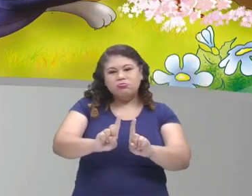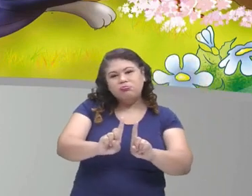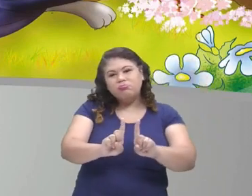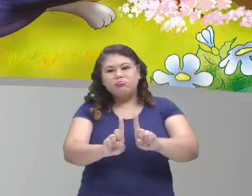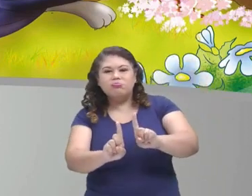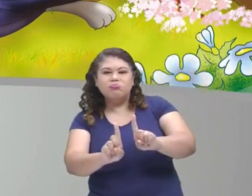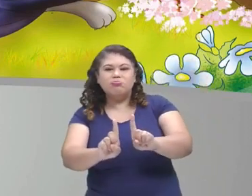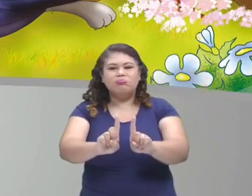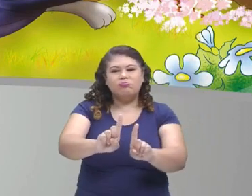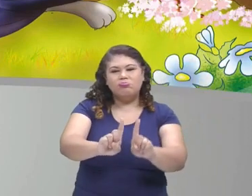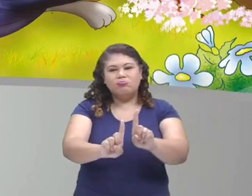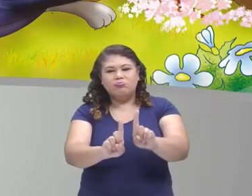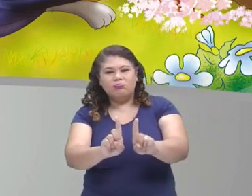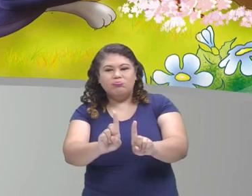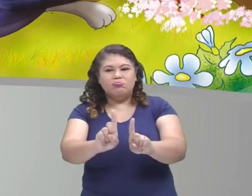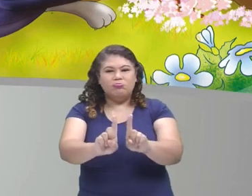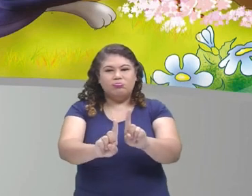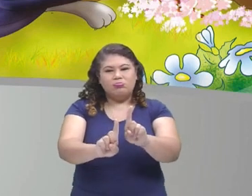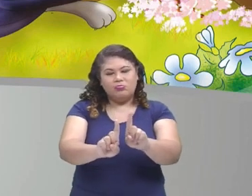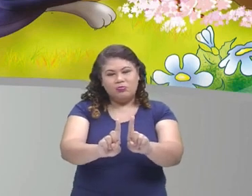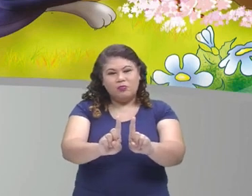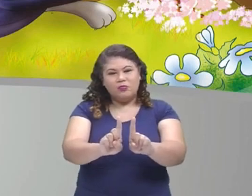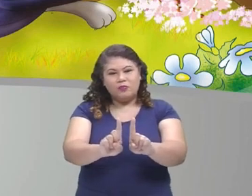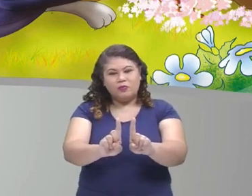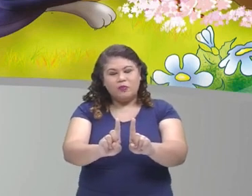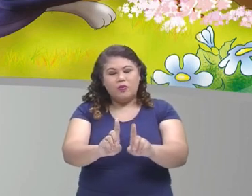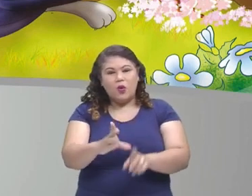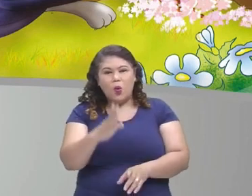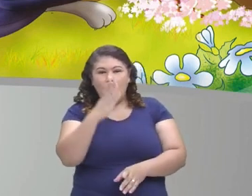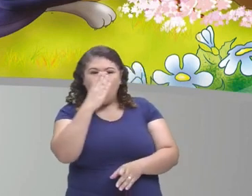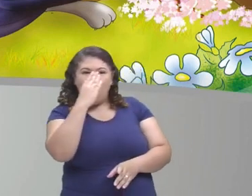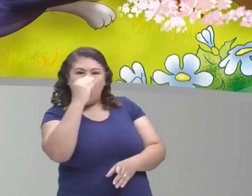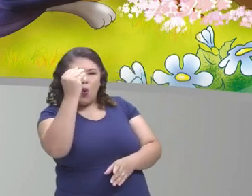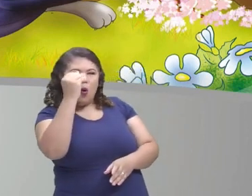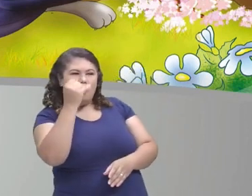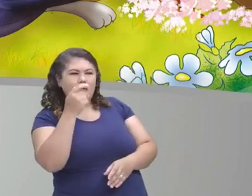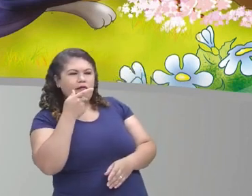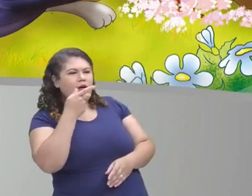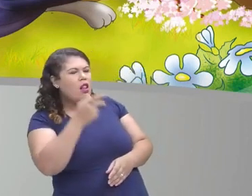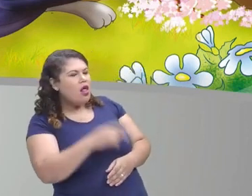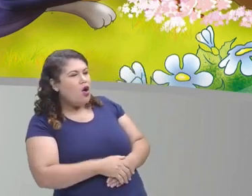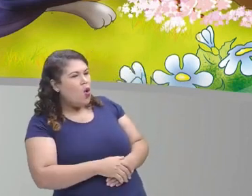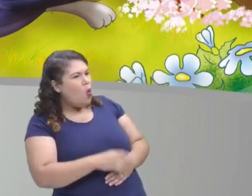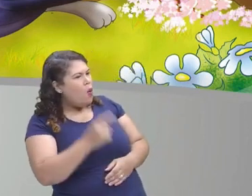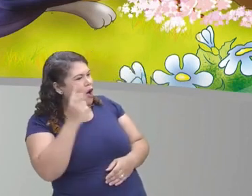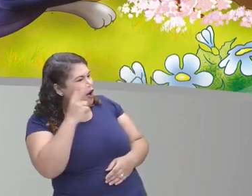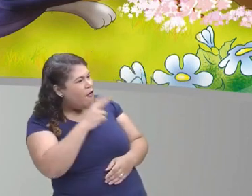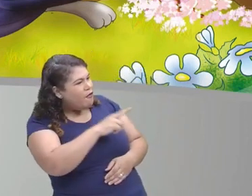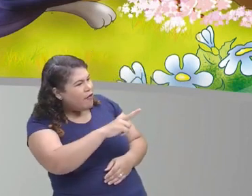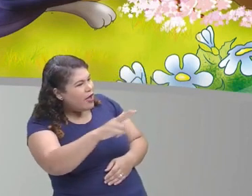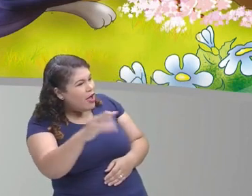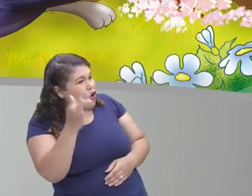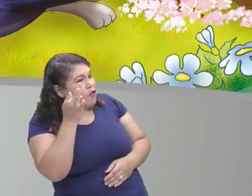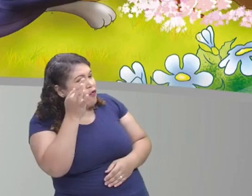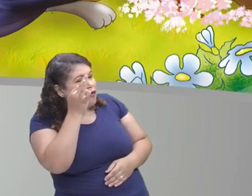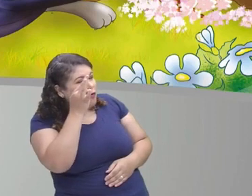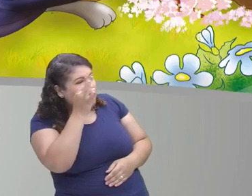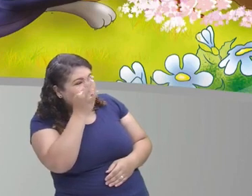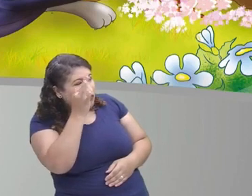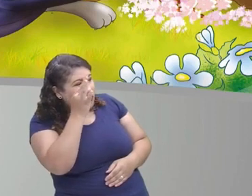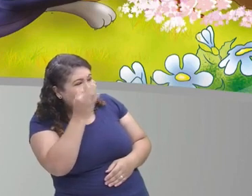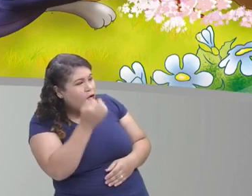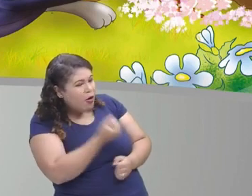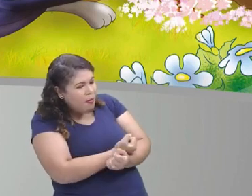por muito tempo. Aí, o lobo falou. Olha que lindas flores que temos aqui.